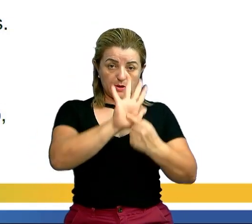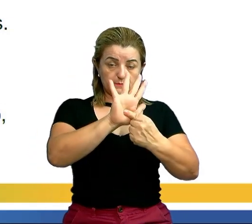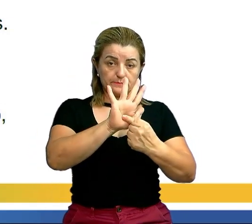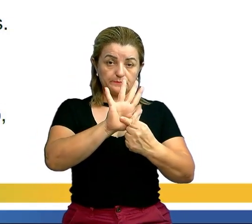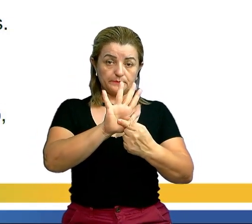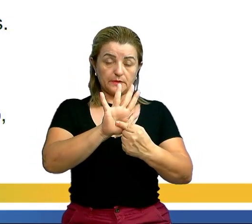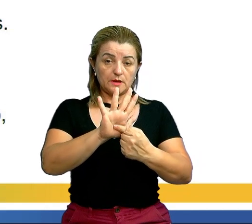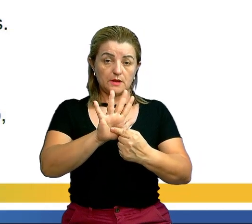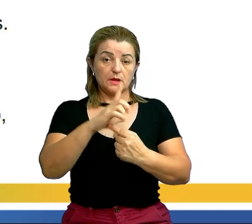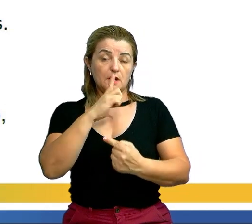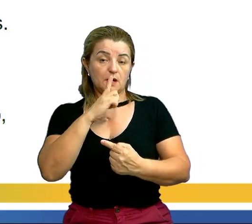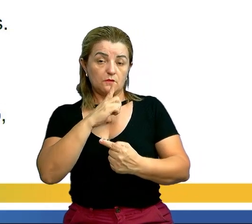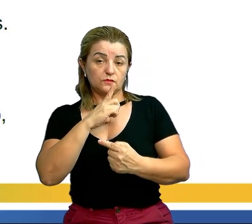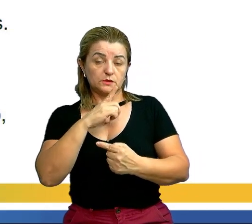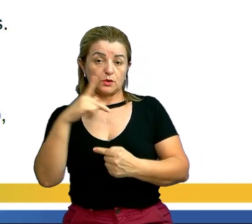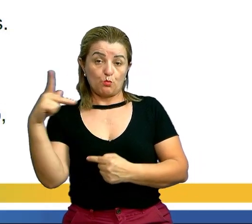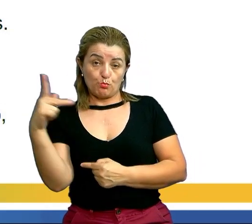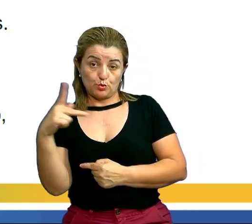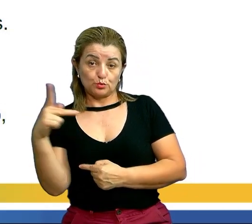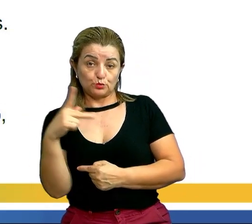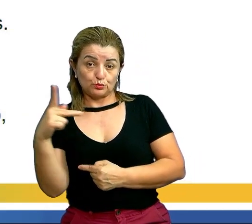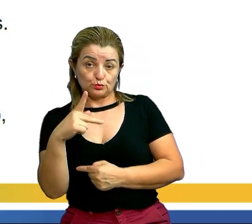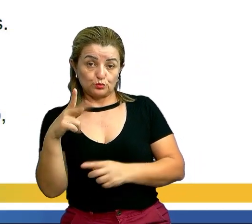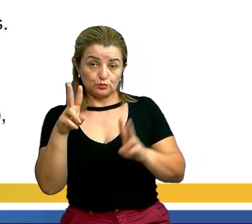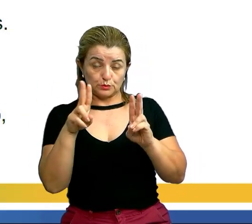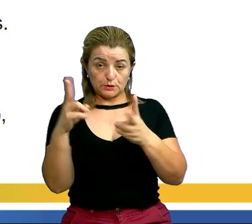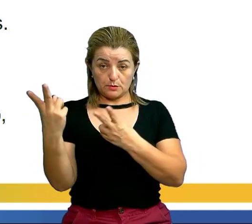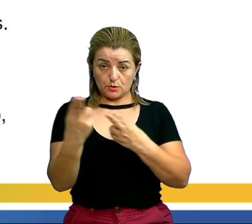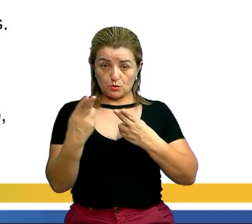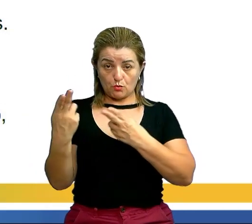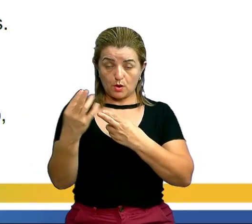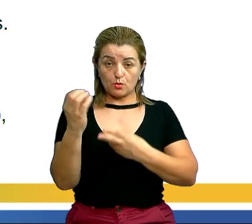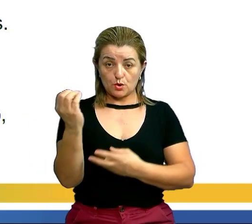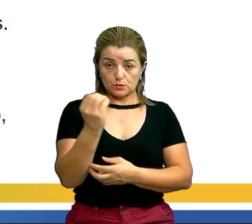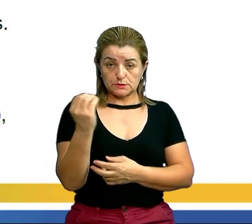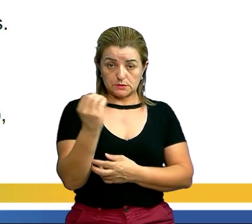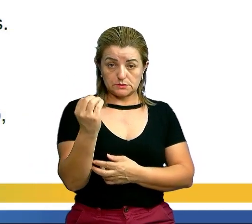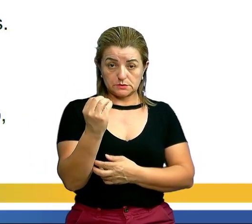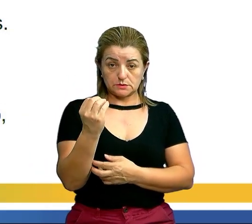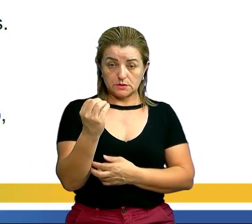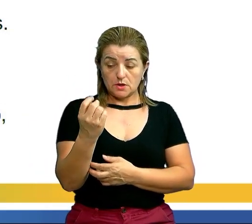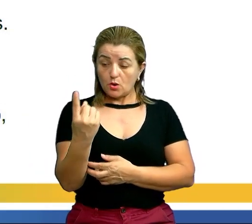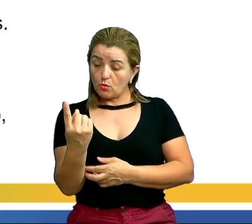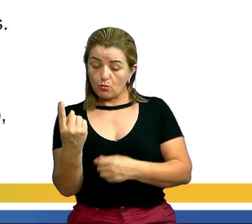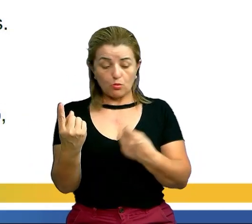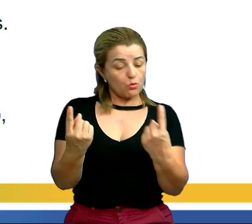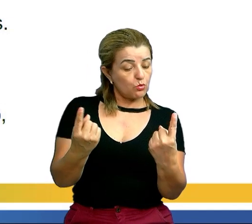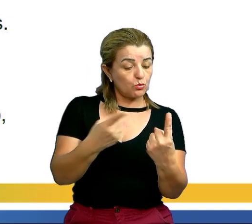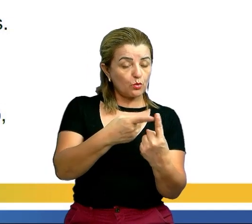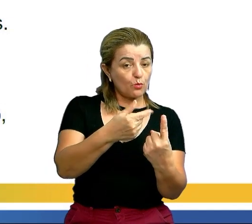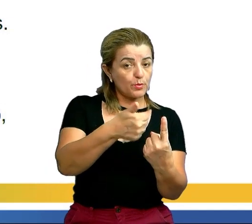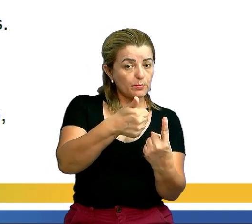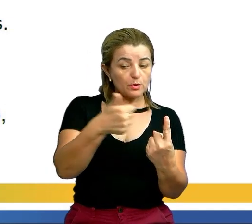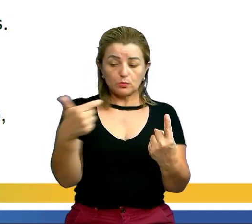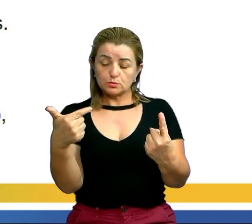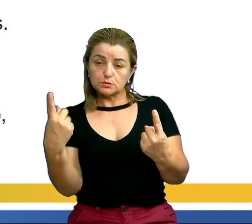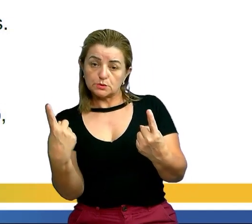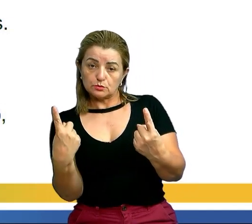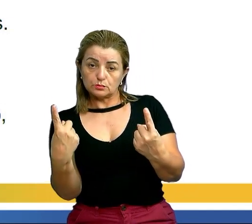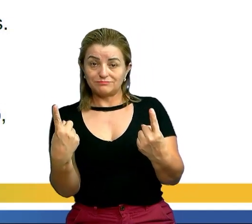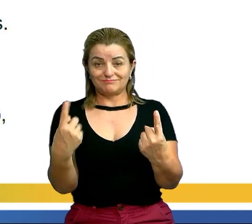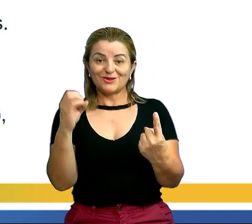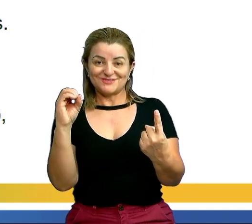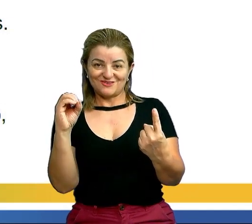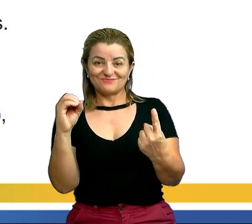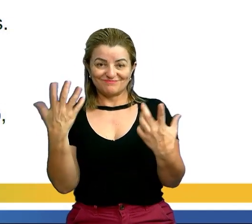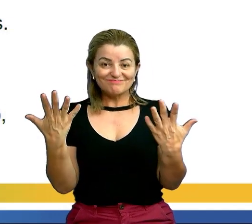Eu vou ter o produto de dois termos iguais a zero. Um deles é zero. Ou é o primeiro, ou é o segundo. Olha